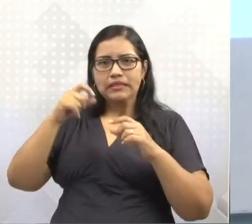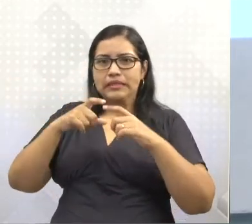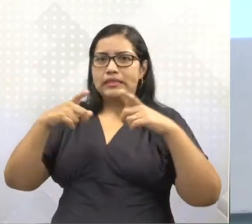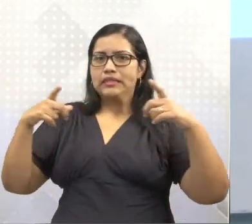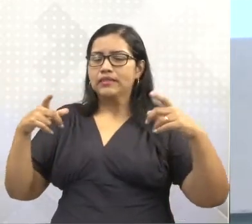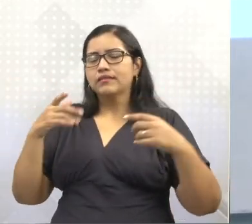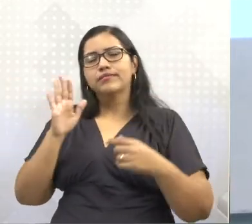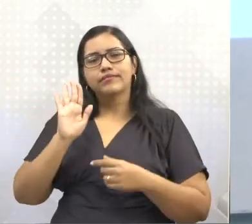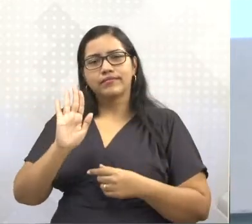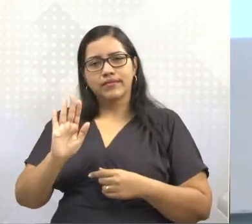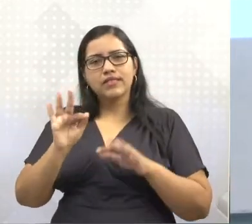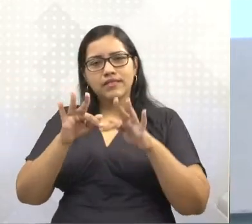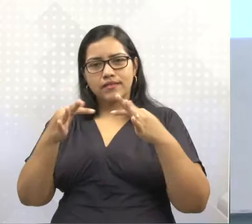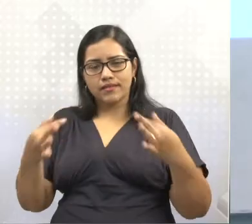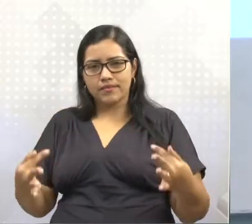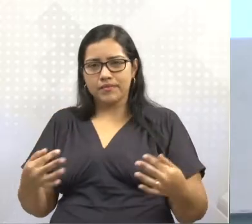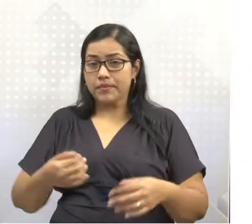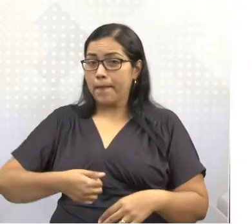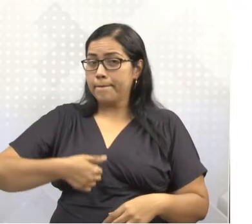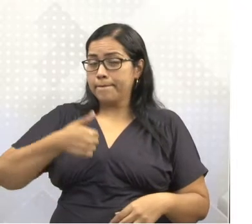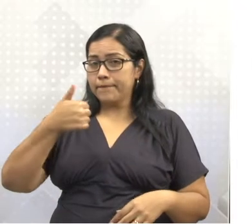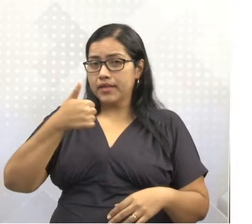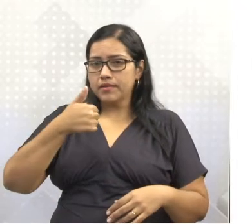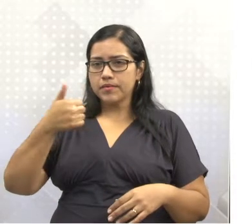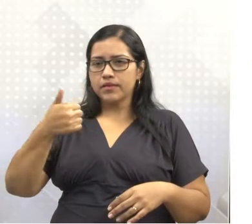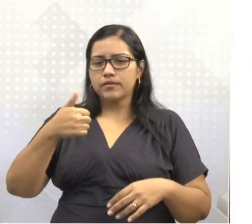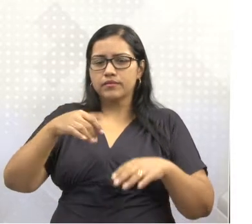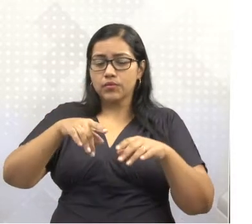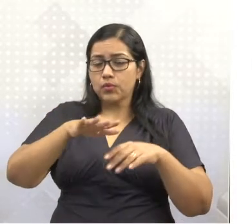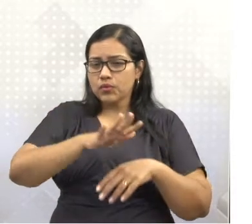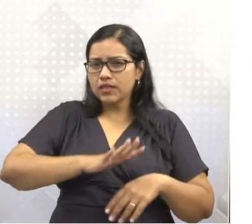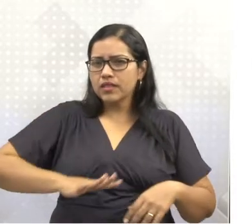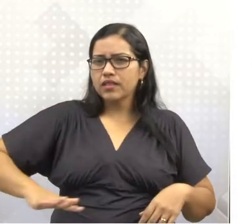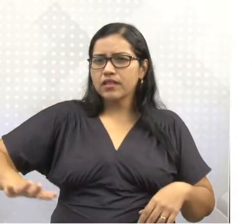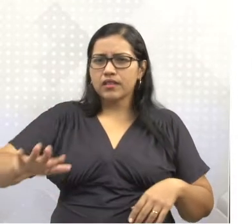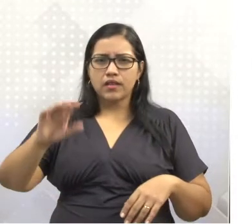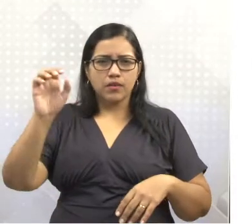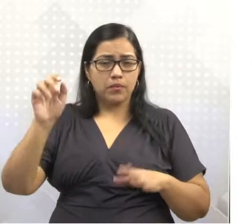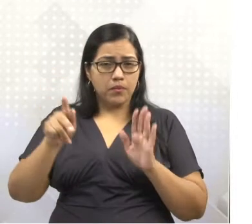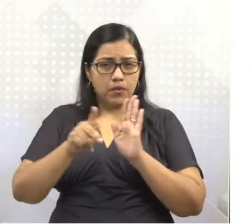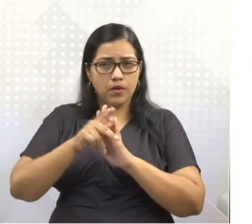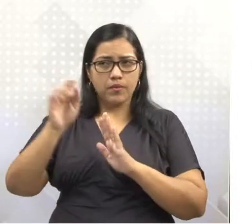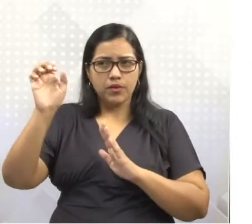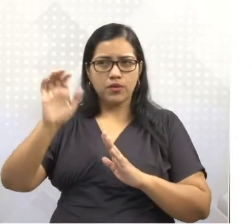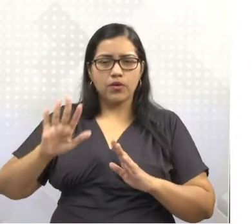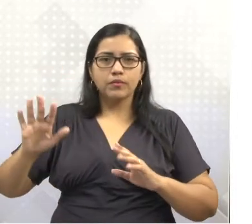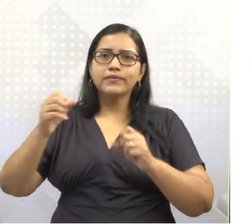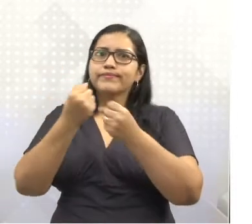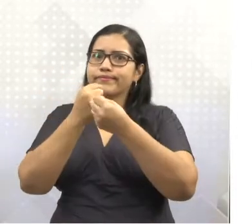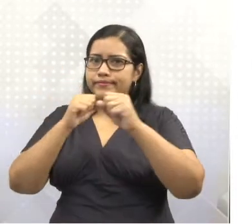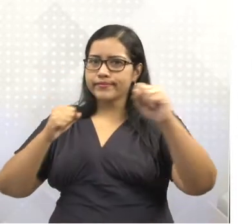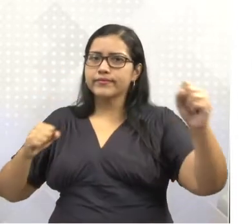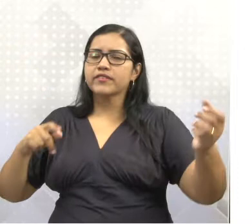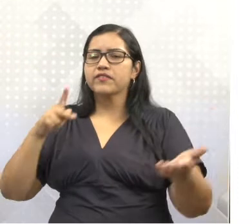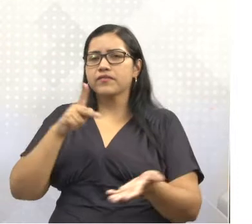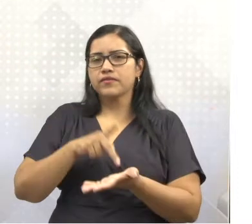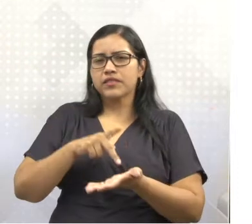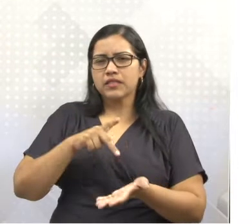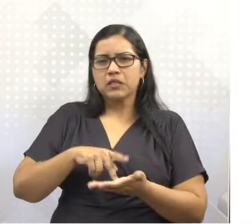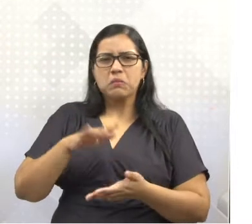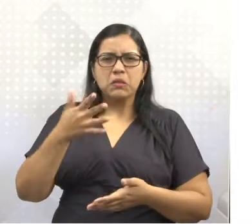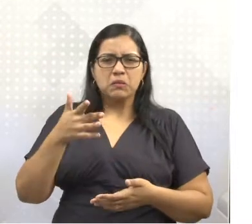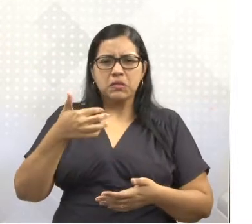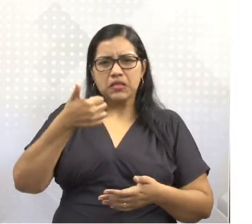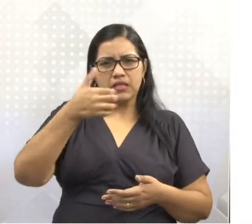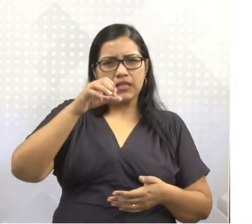mas são coisas bem simples. Primeiro, o território europeu é extenso, de aproximadamente 10